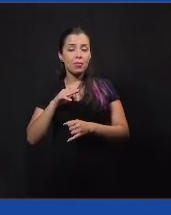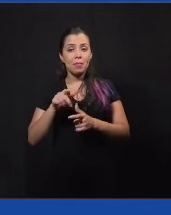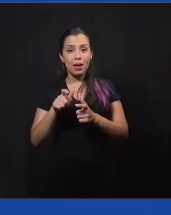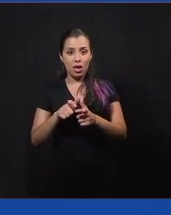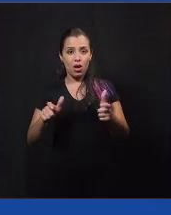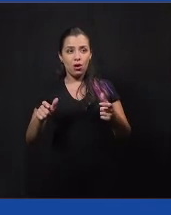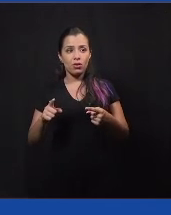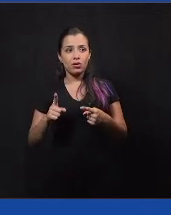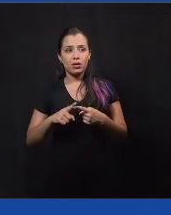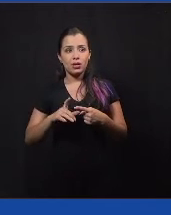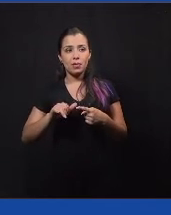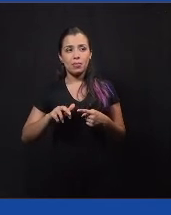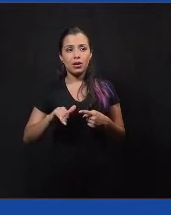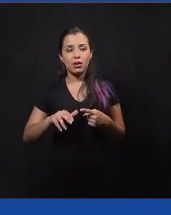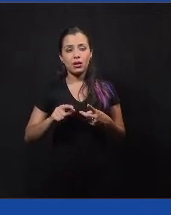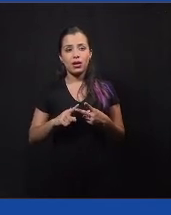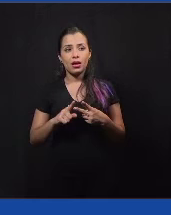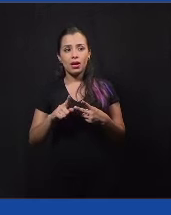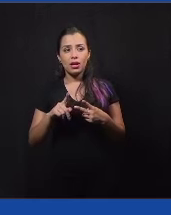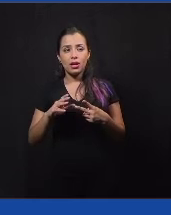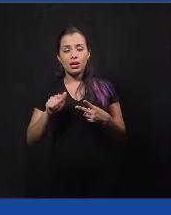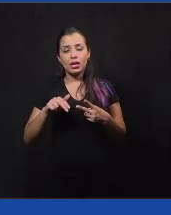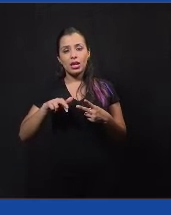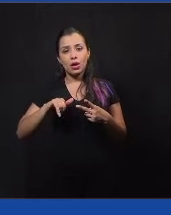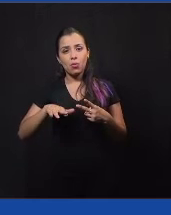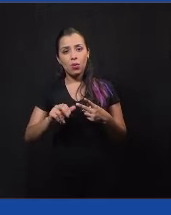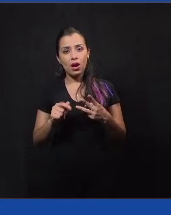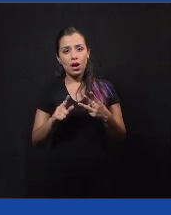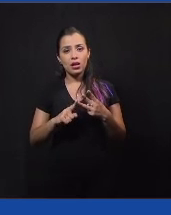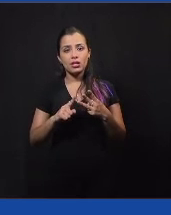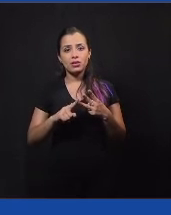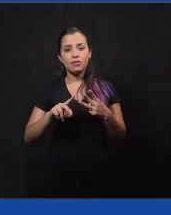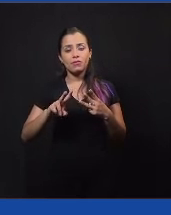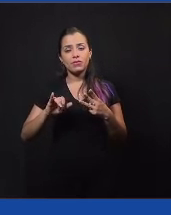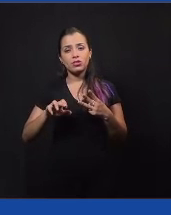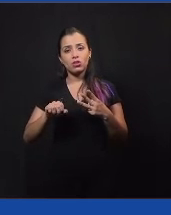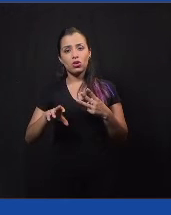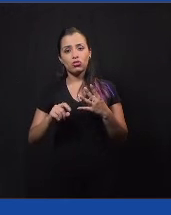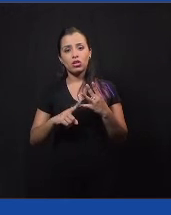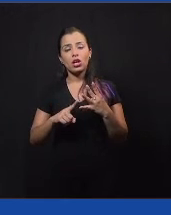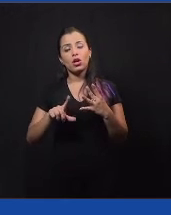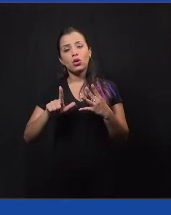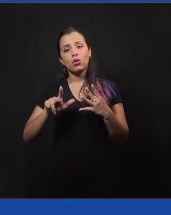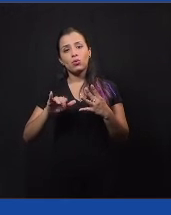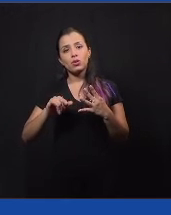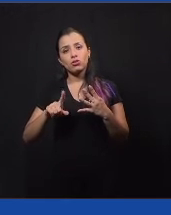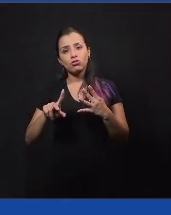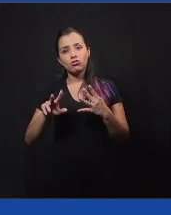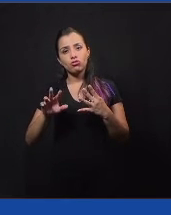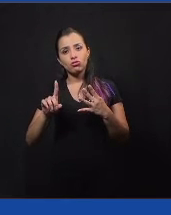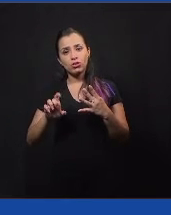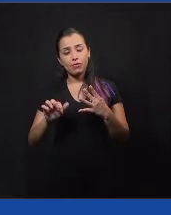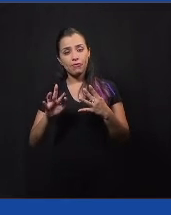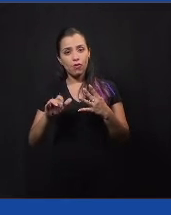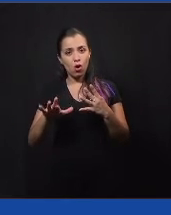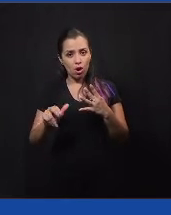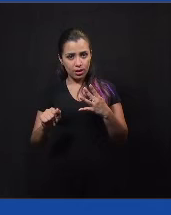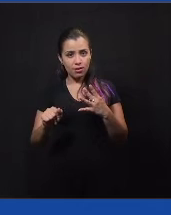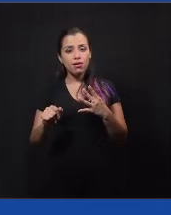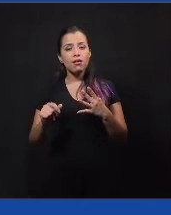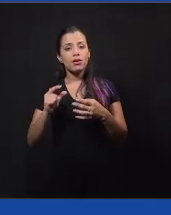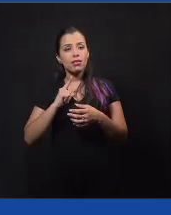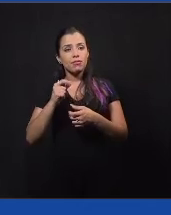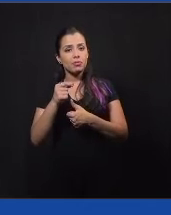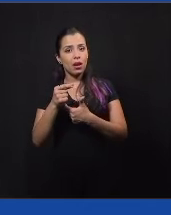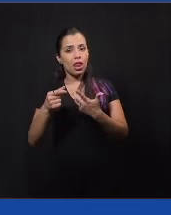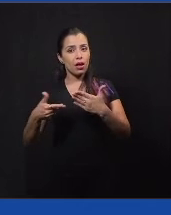Ubá, Muriaé, Cataguase, Leopoldina, Viçosa, Juiz de Fora, que aumentaram muito o número de pessoas